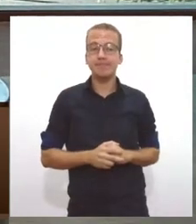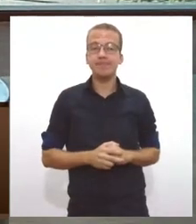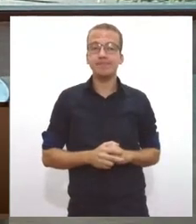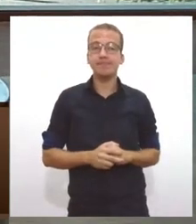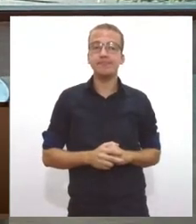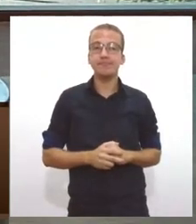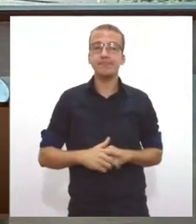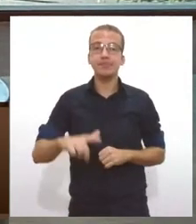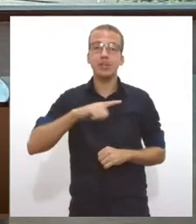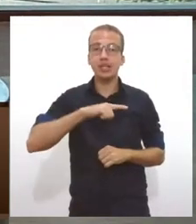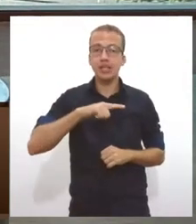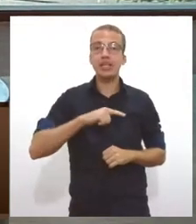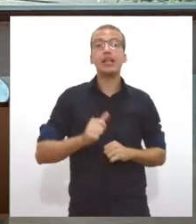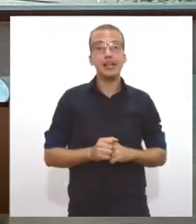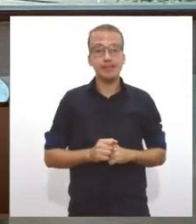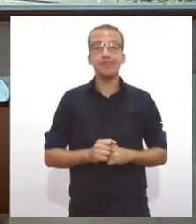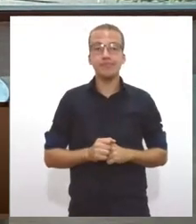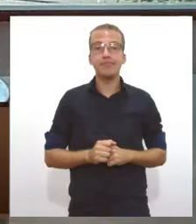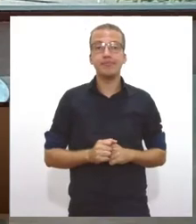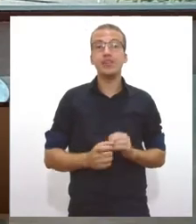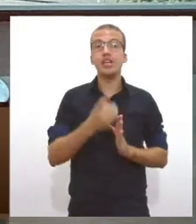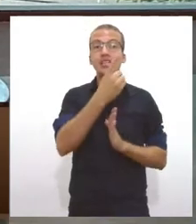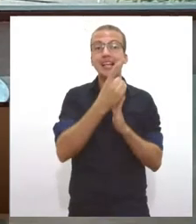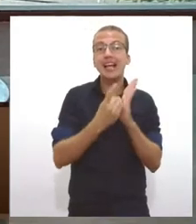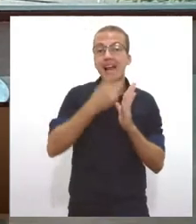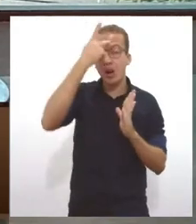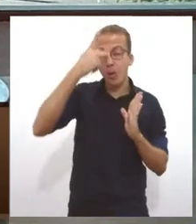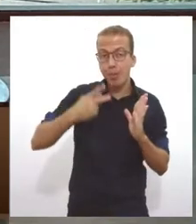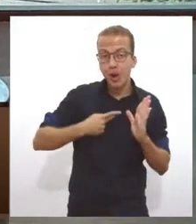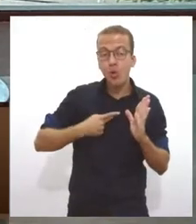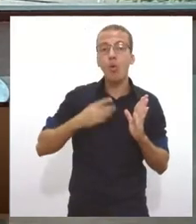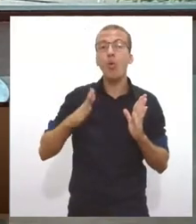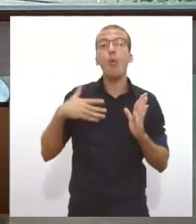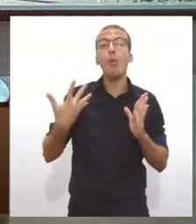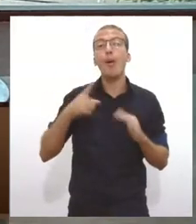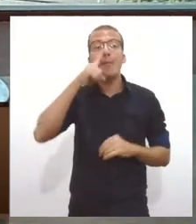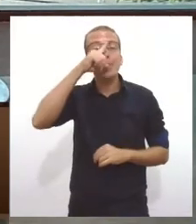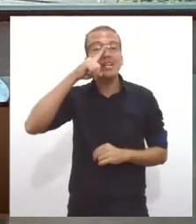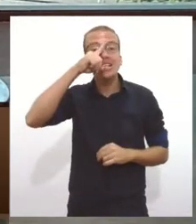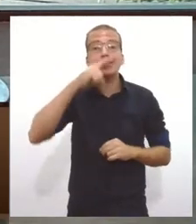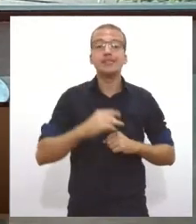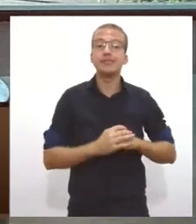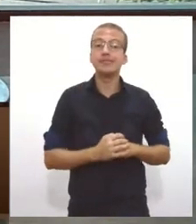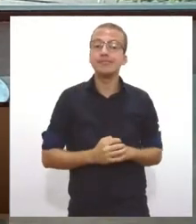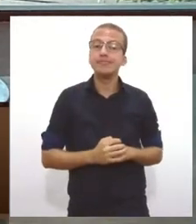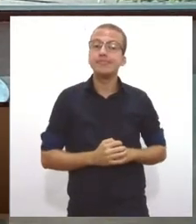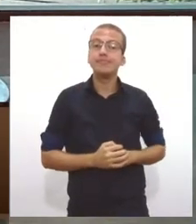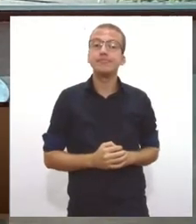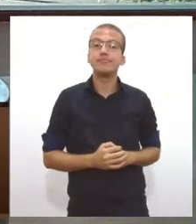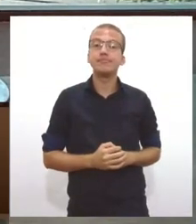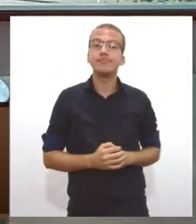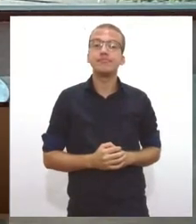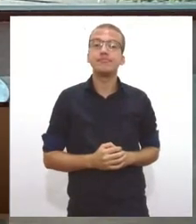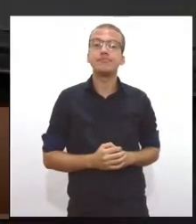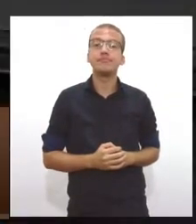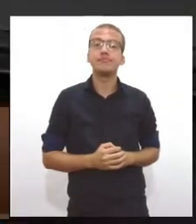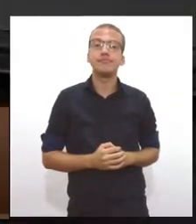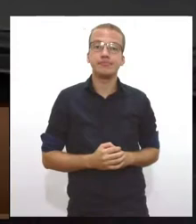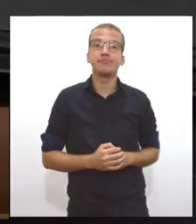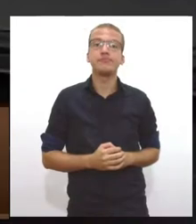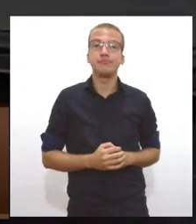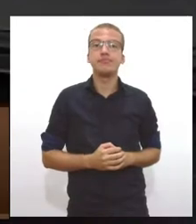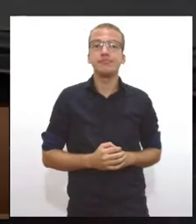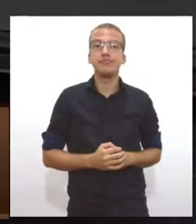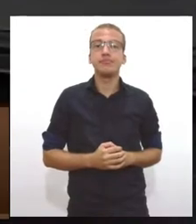autodeclarações. Quais são os riscos disso? Bem, é importante a gente destacar que esse modelo